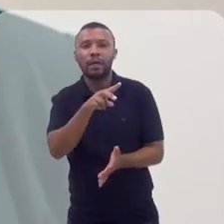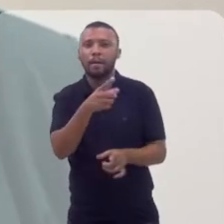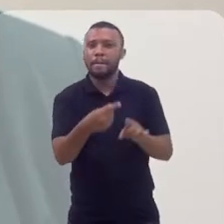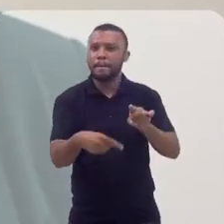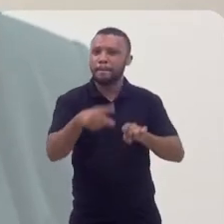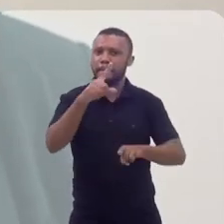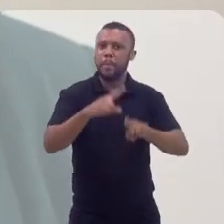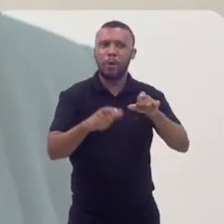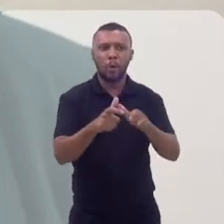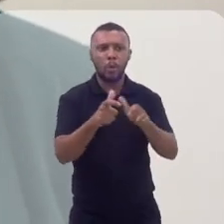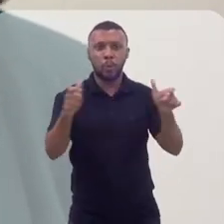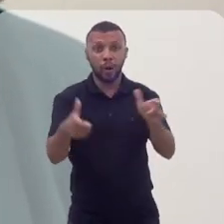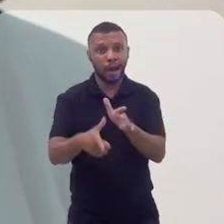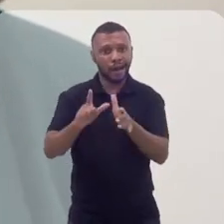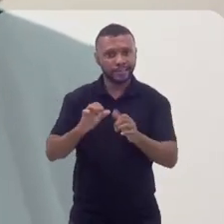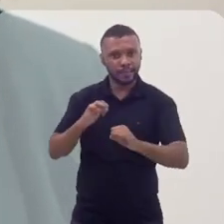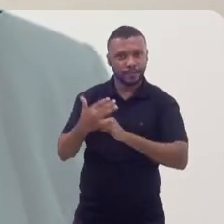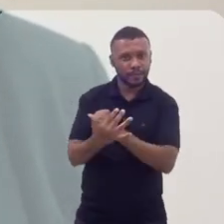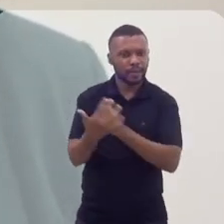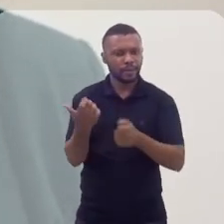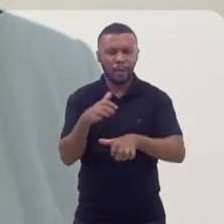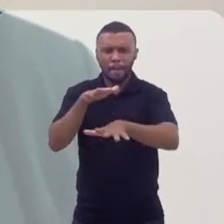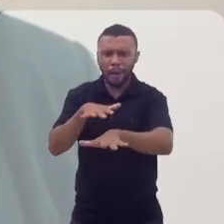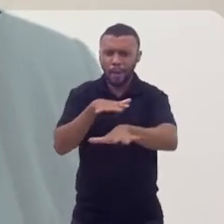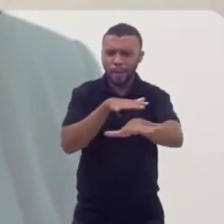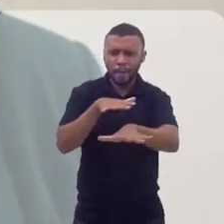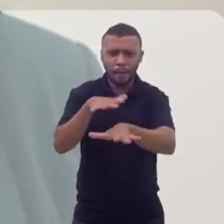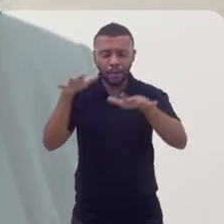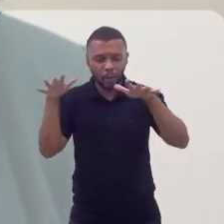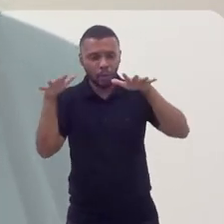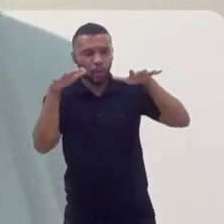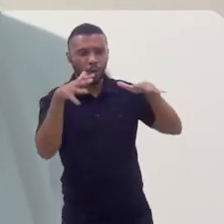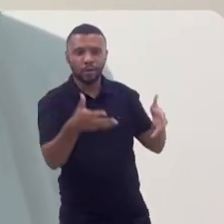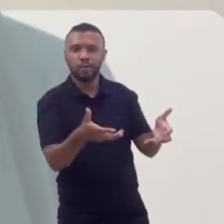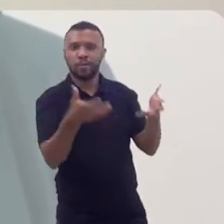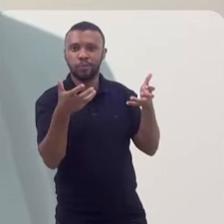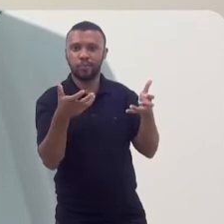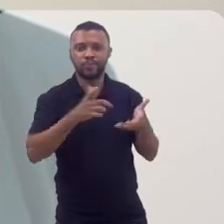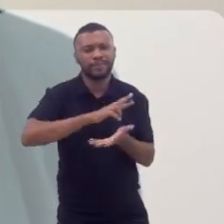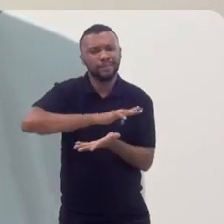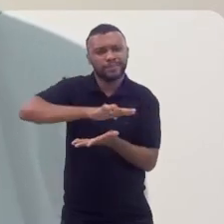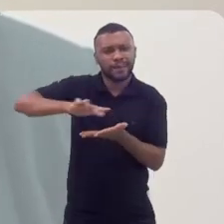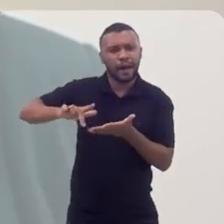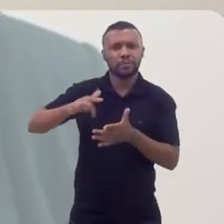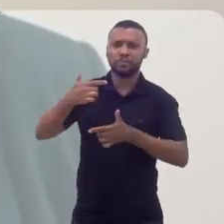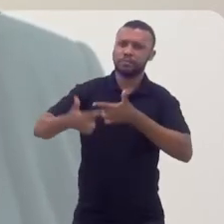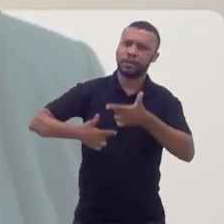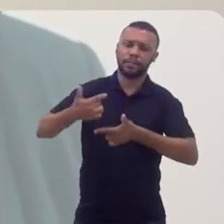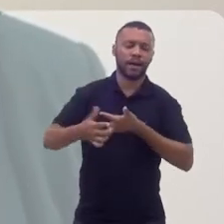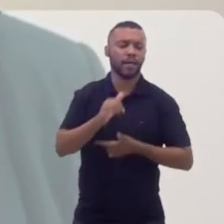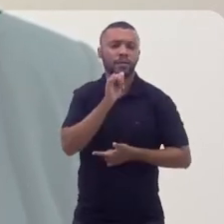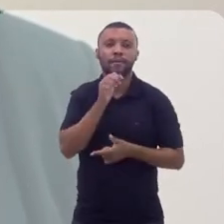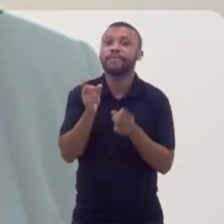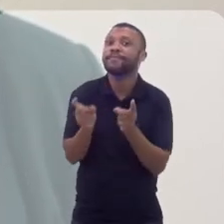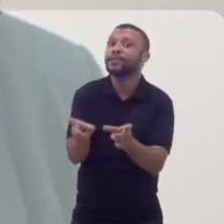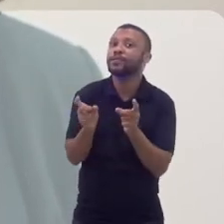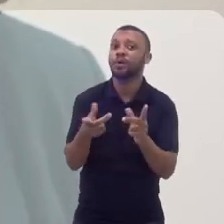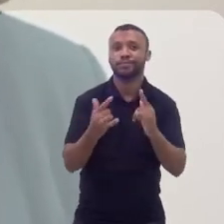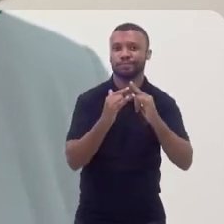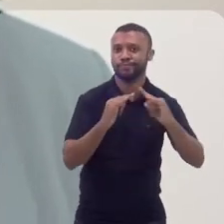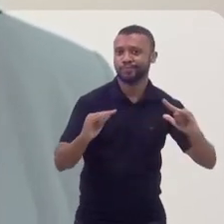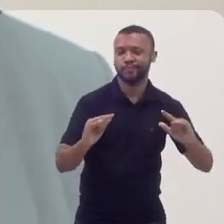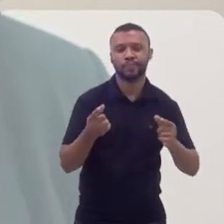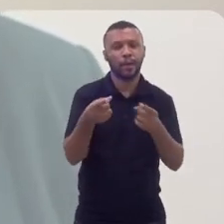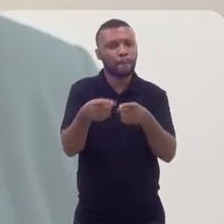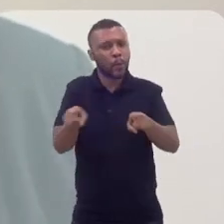vimos nos anos pré-pandemia o crescimento do carnaval de rua, onde os blocos são os verdadeiros destaques e que também envolvem diferentes atividades, como, por